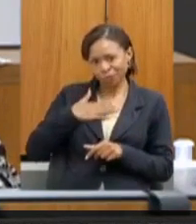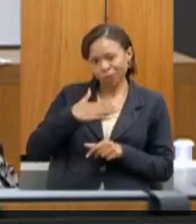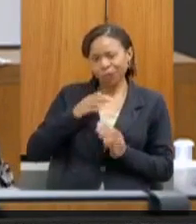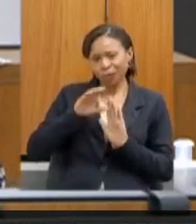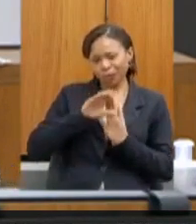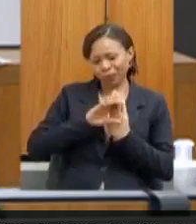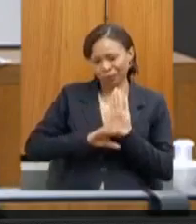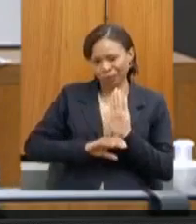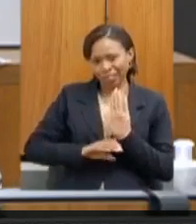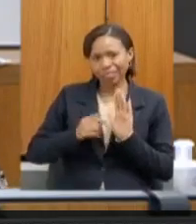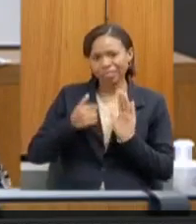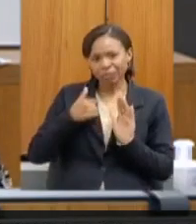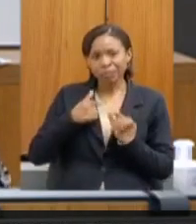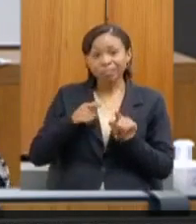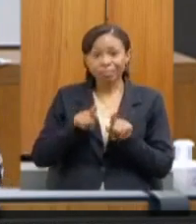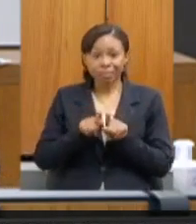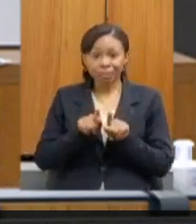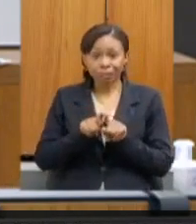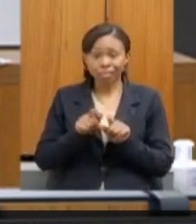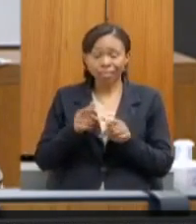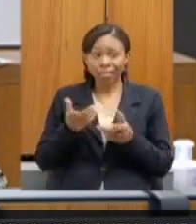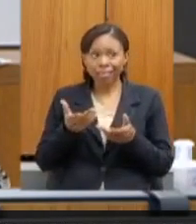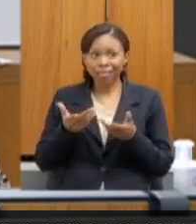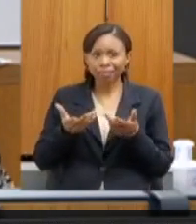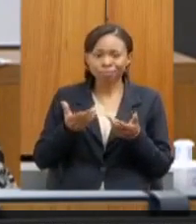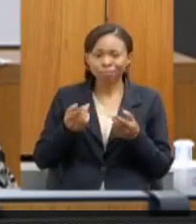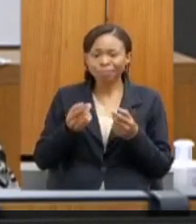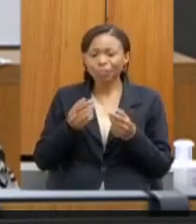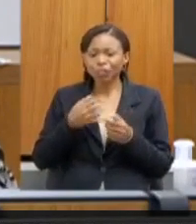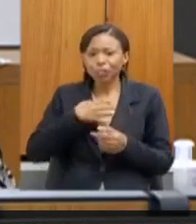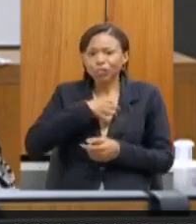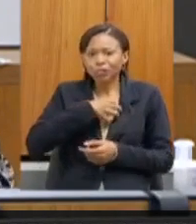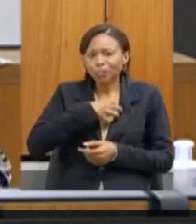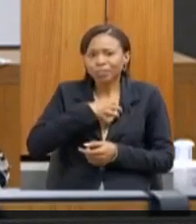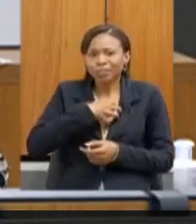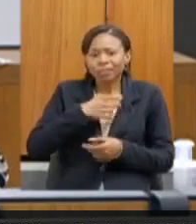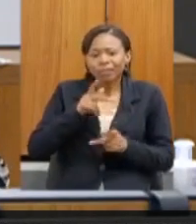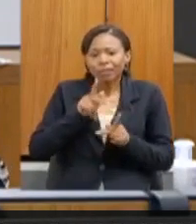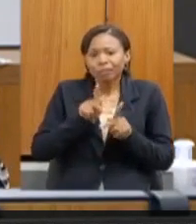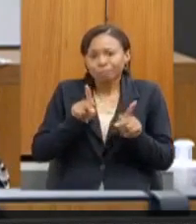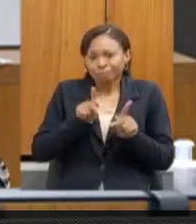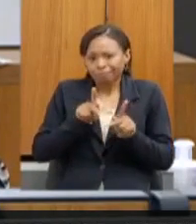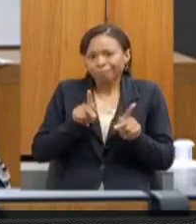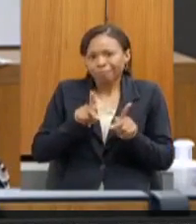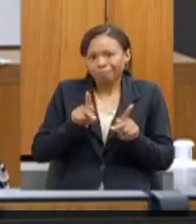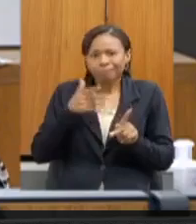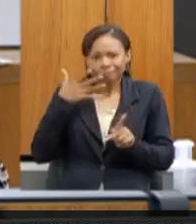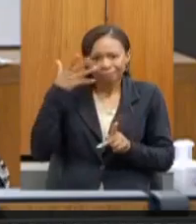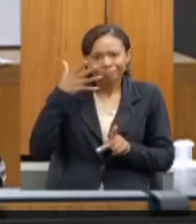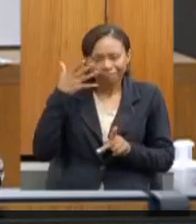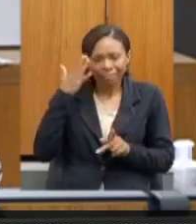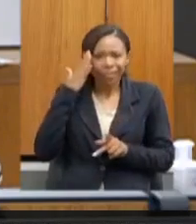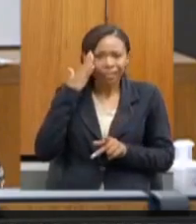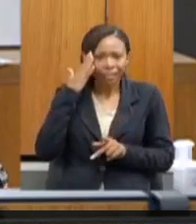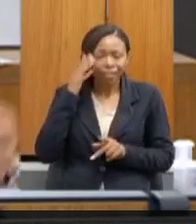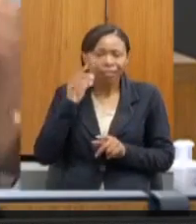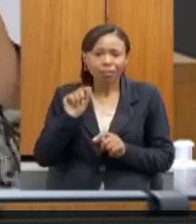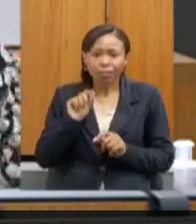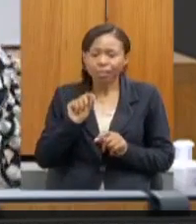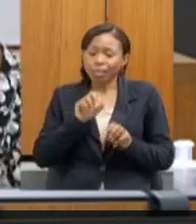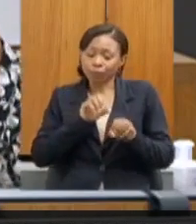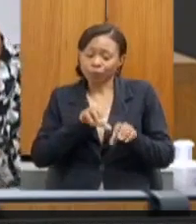também sempre tenho esse tom professoral que acho que realmente a educação não é a única saída